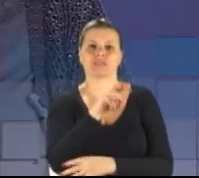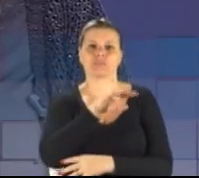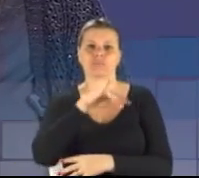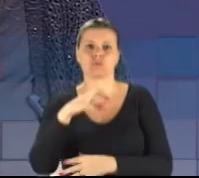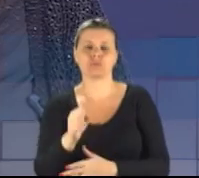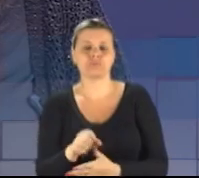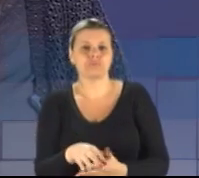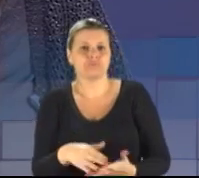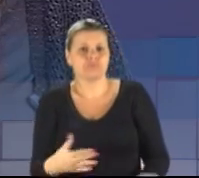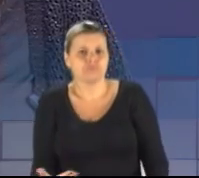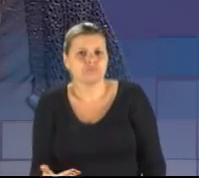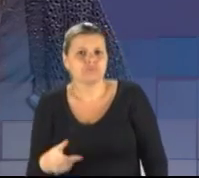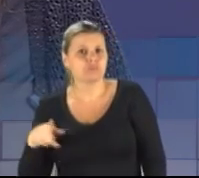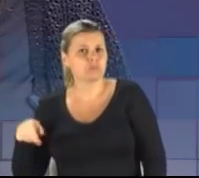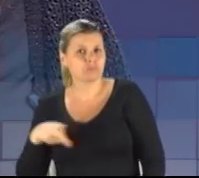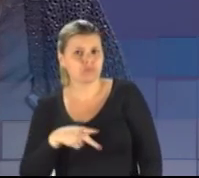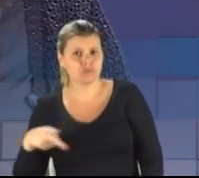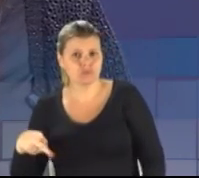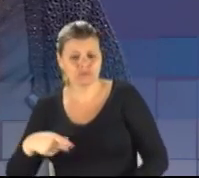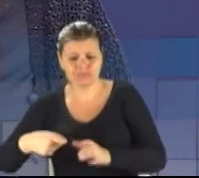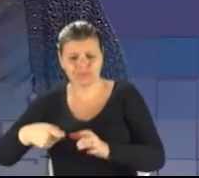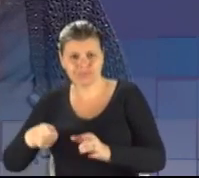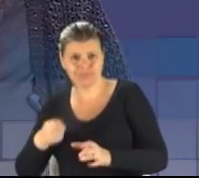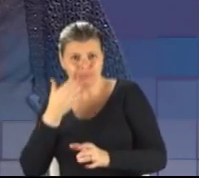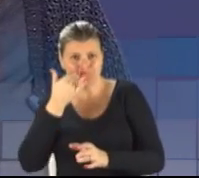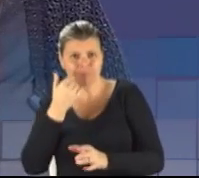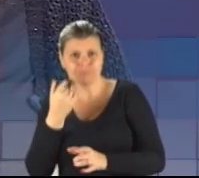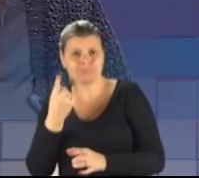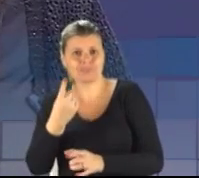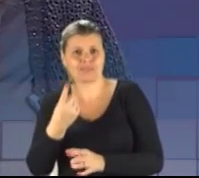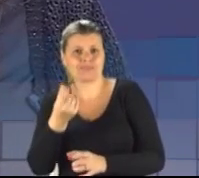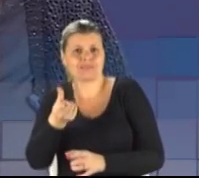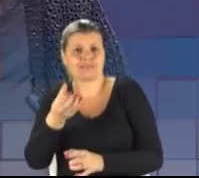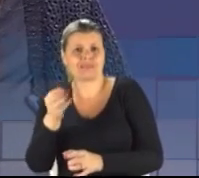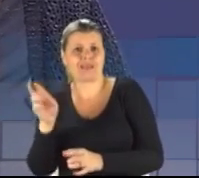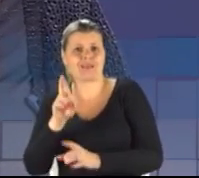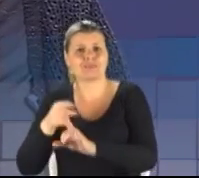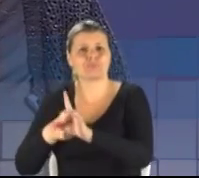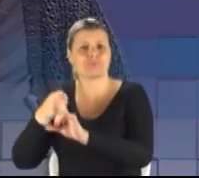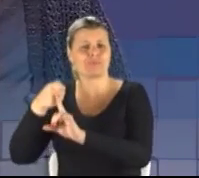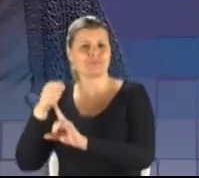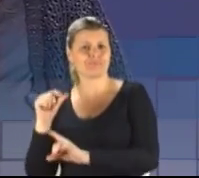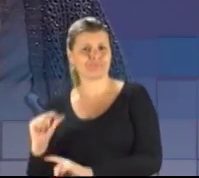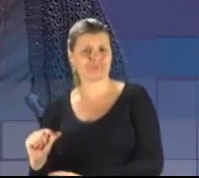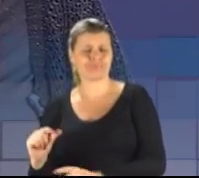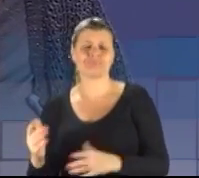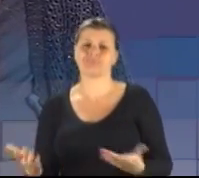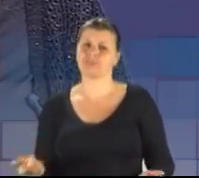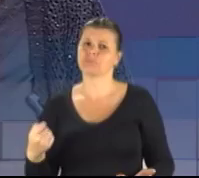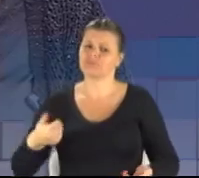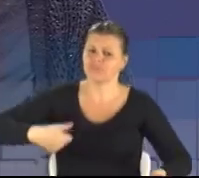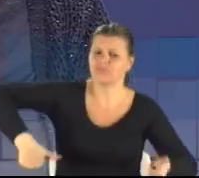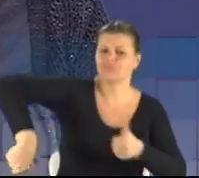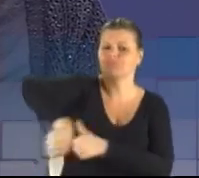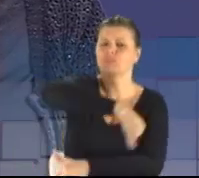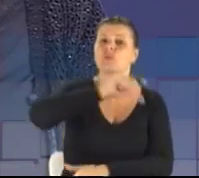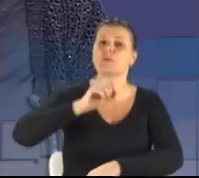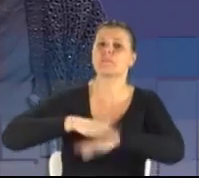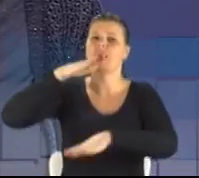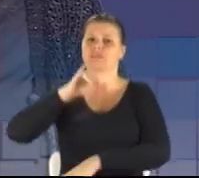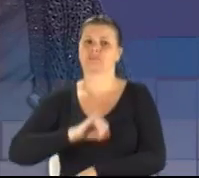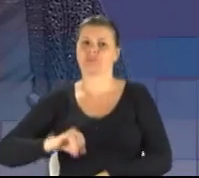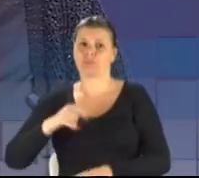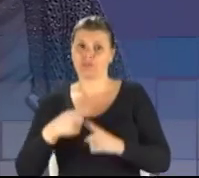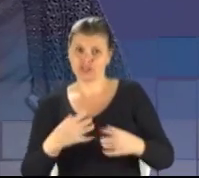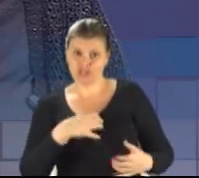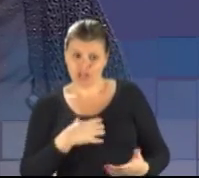vivem com um vale alimentação mensal de 160 reais. Então, eu acho que a gente tem que inverter as prioridades, porque da forma